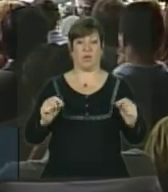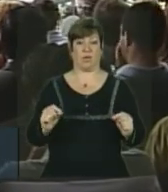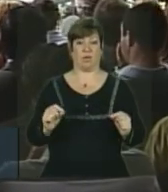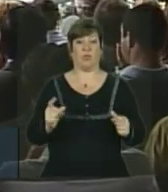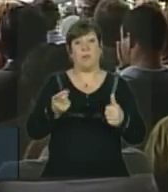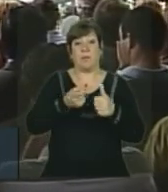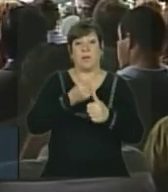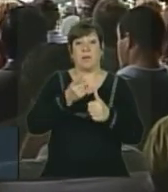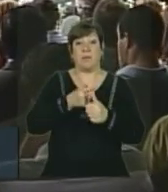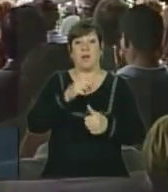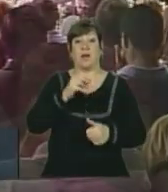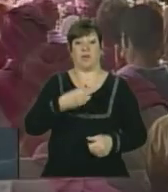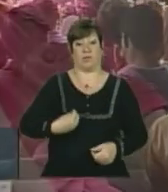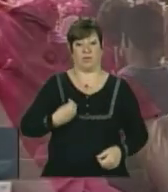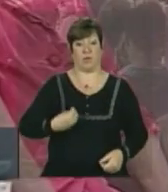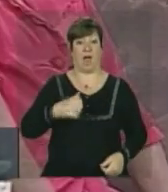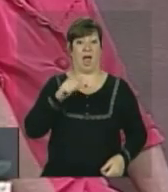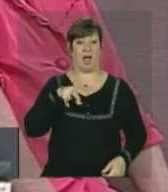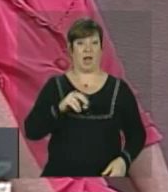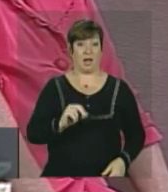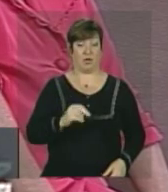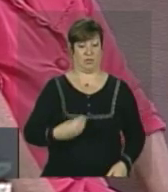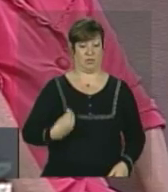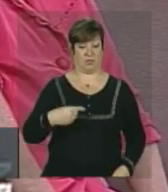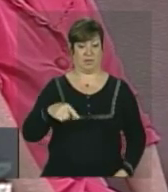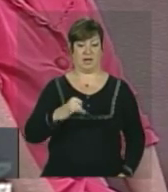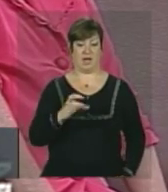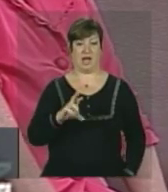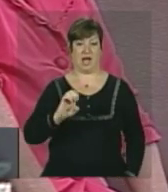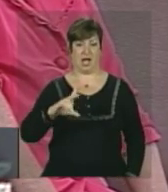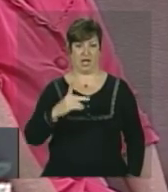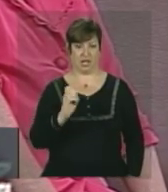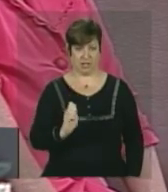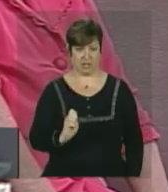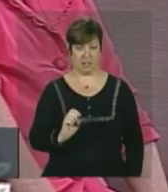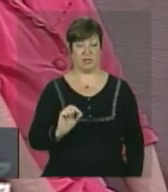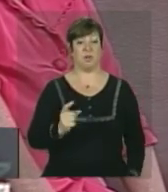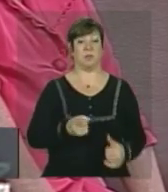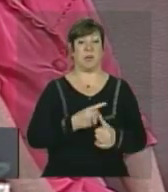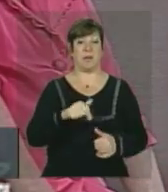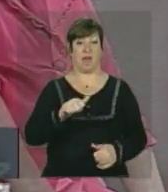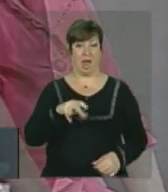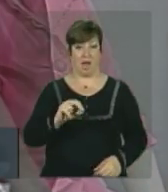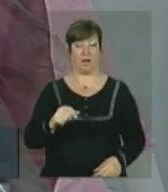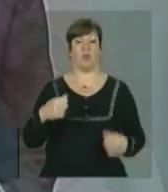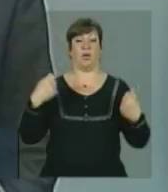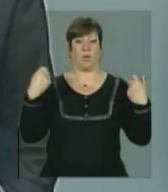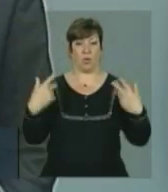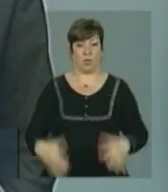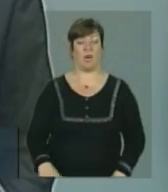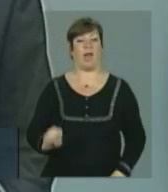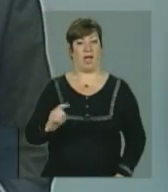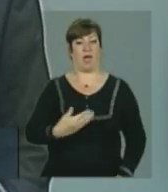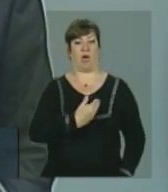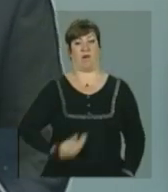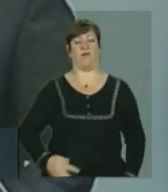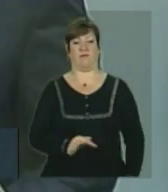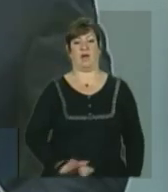primeiro ano de funcionamento da creche, o primeiro ano é custeado com o recurso federal.